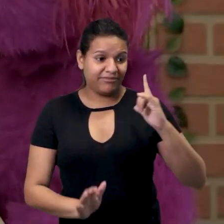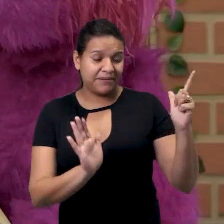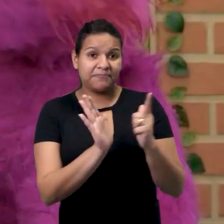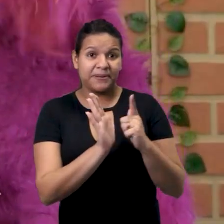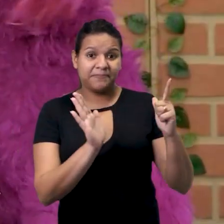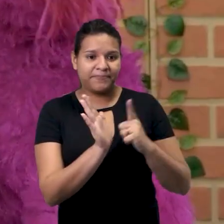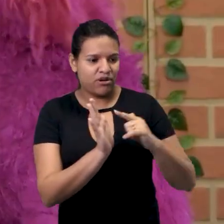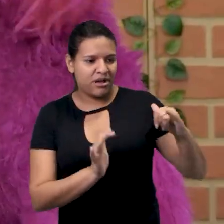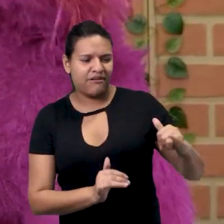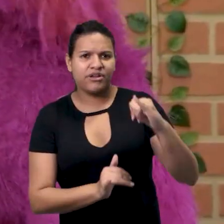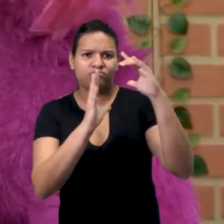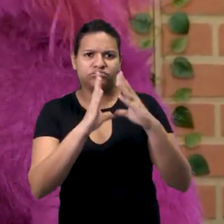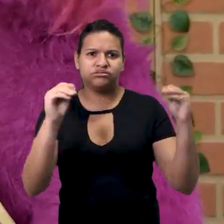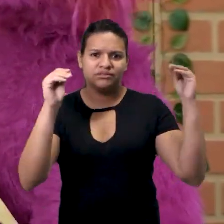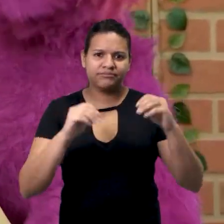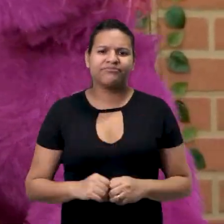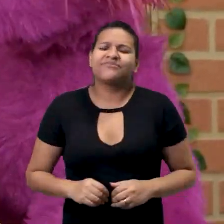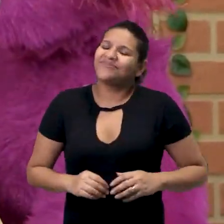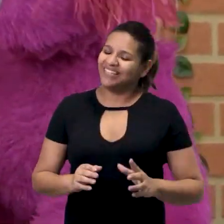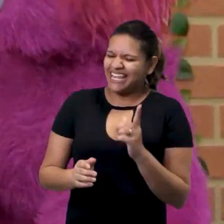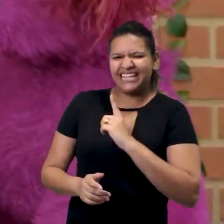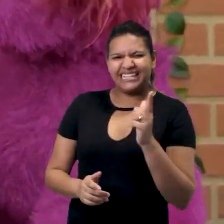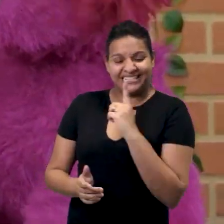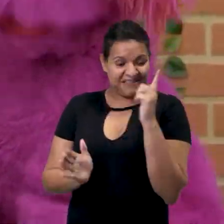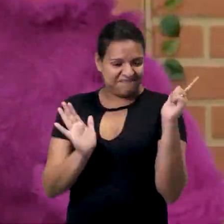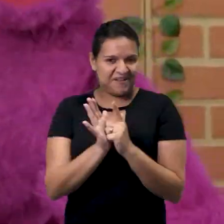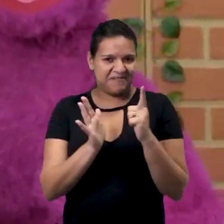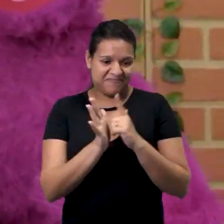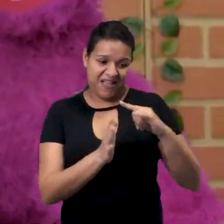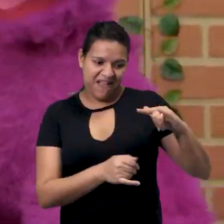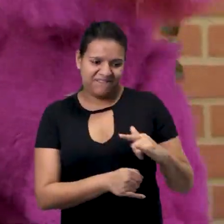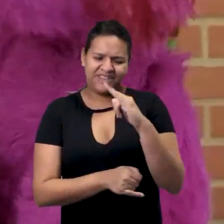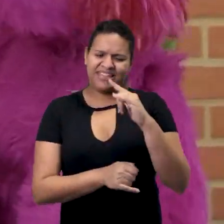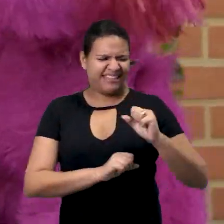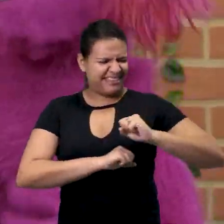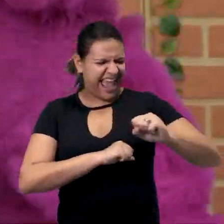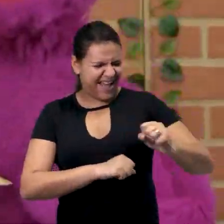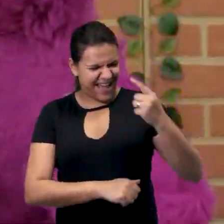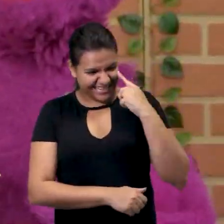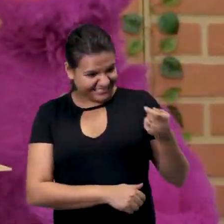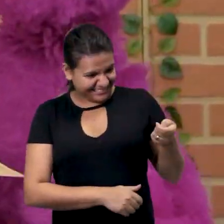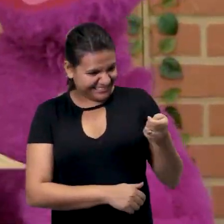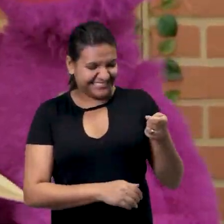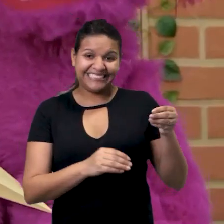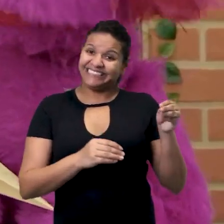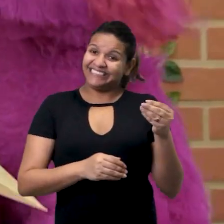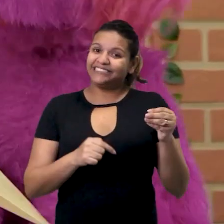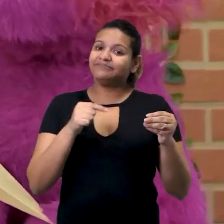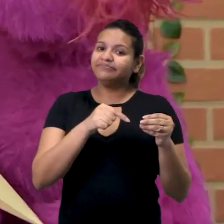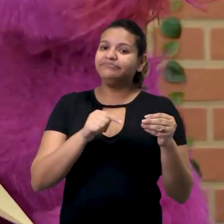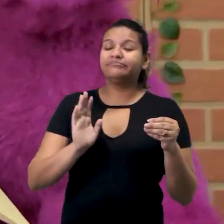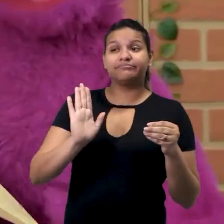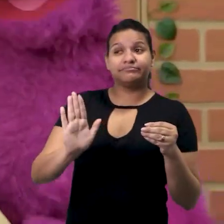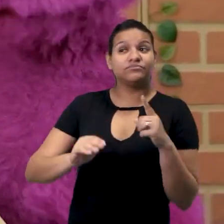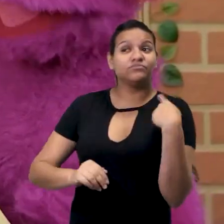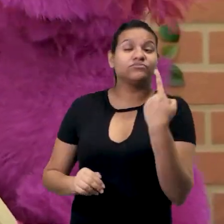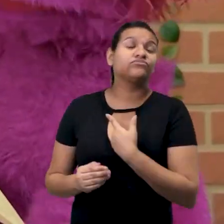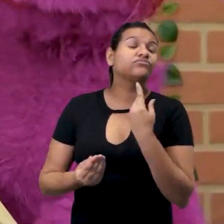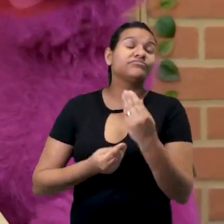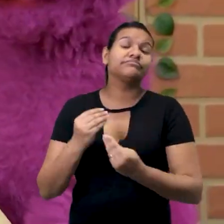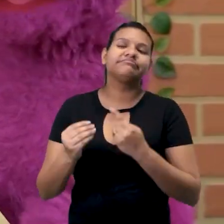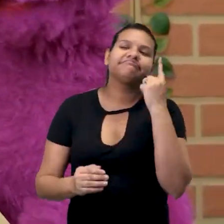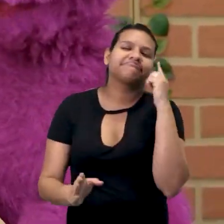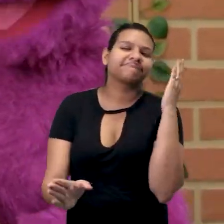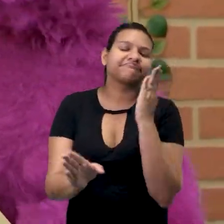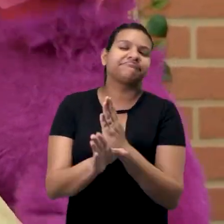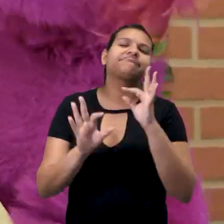sumiço do aviãozinho de papel. É dia. Em um jardim, Bel segura um aviãozinho de papel nas mãos. Só falta